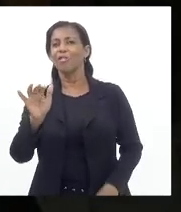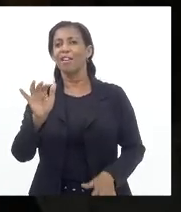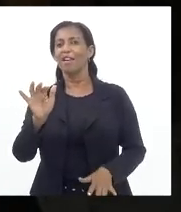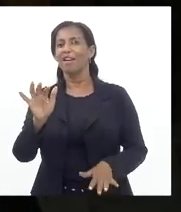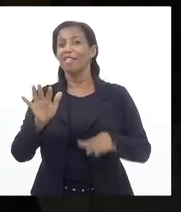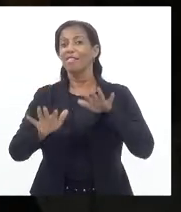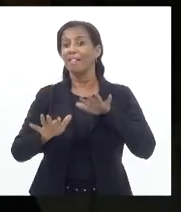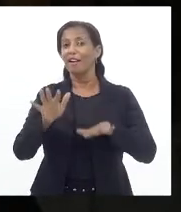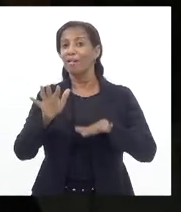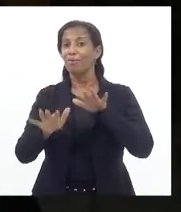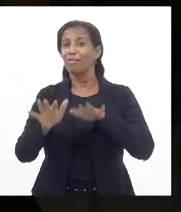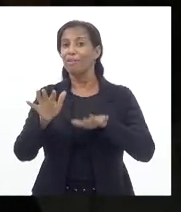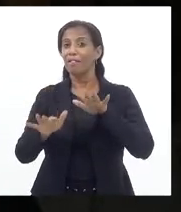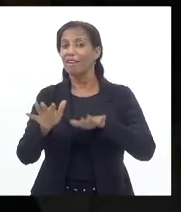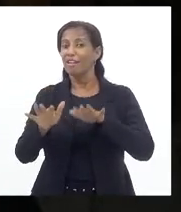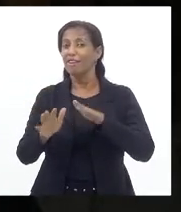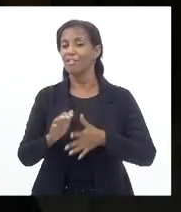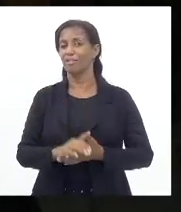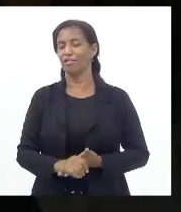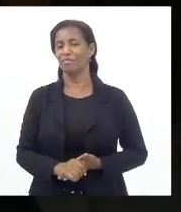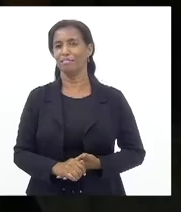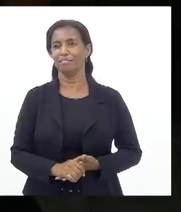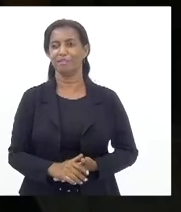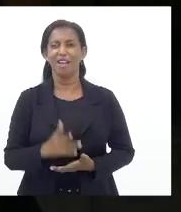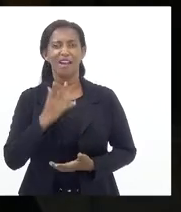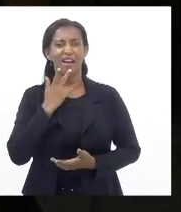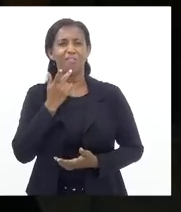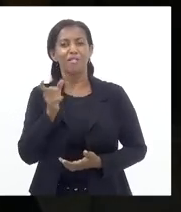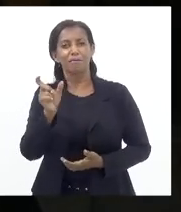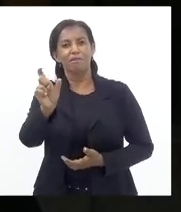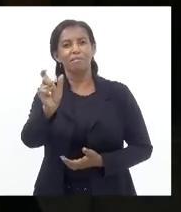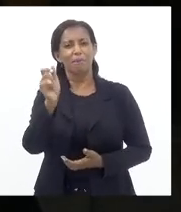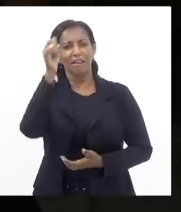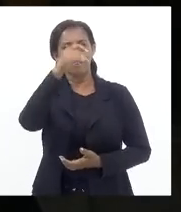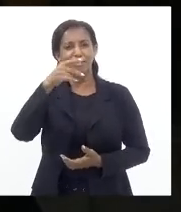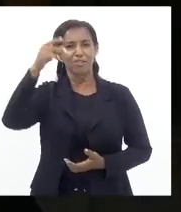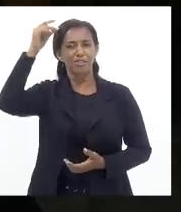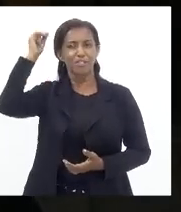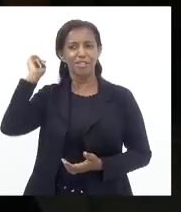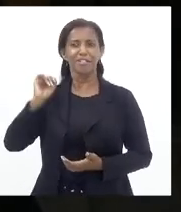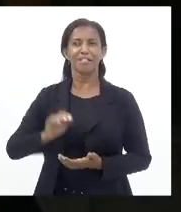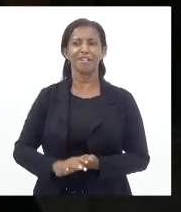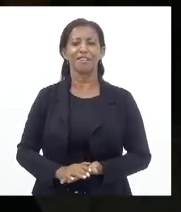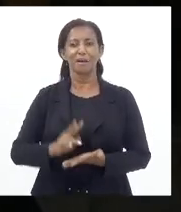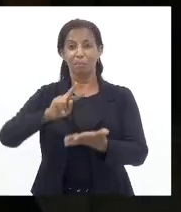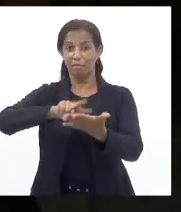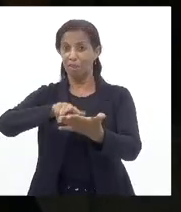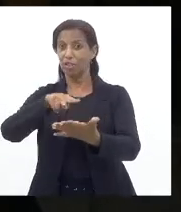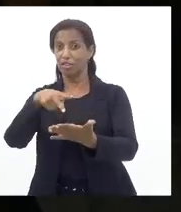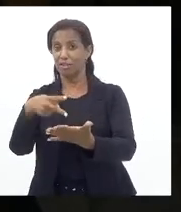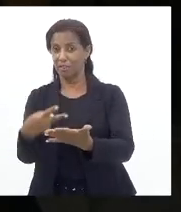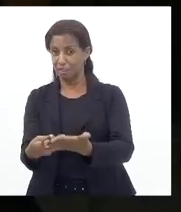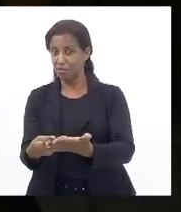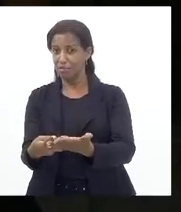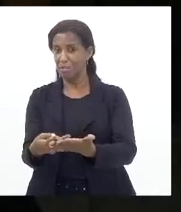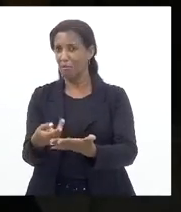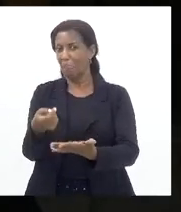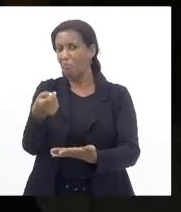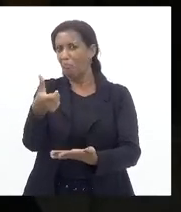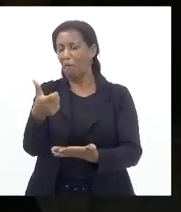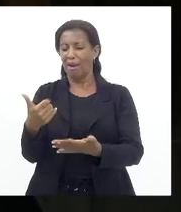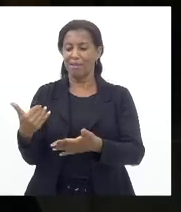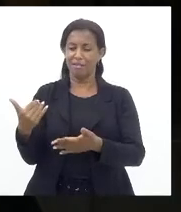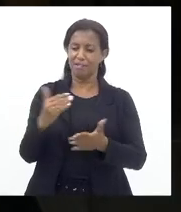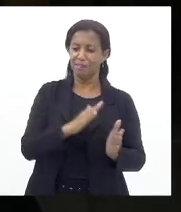Não, porque Às vezes eu falo Essas palavras mais antigas Quissá Com o Vescote Não estão quase Na